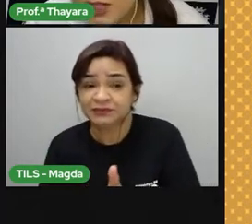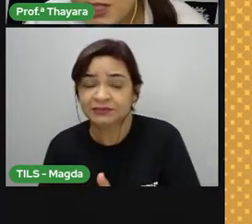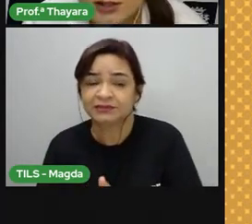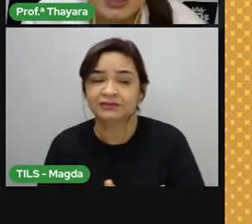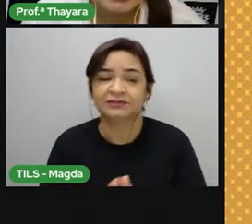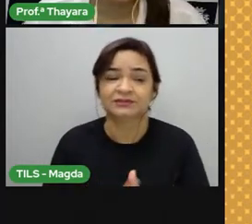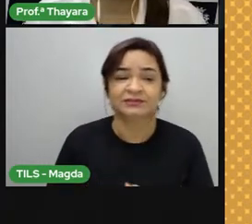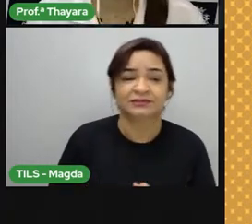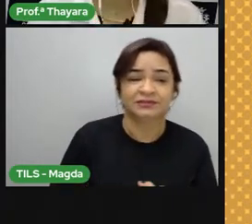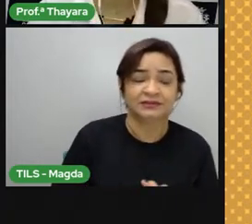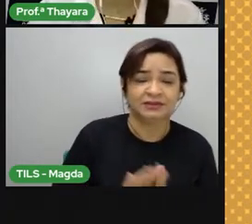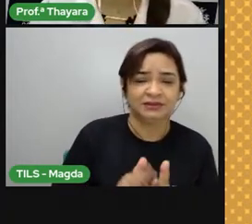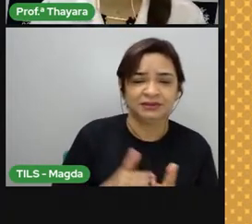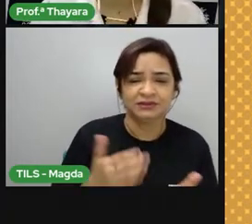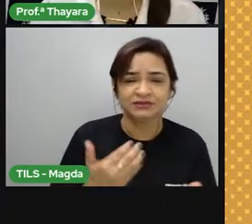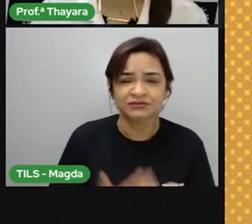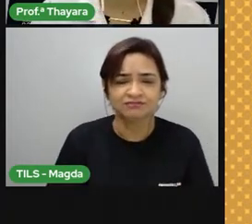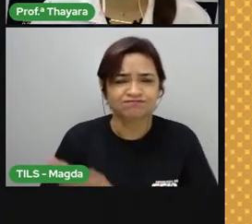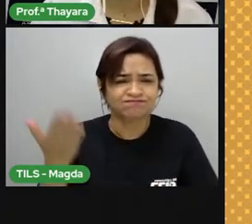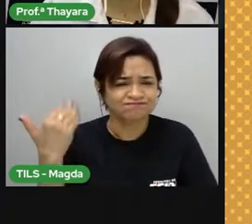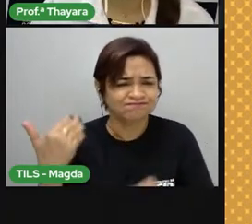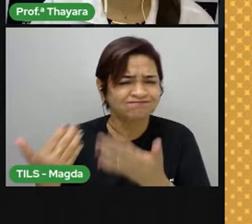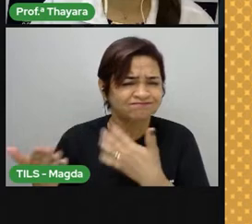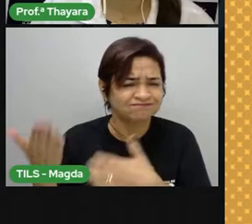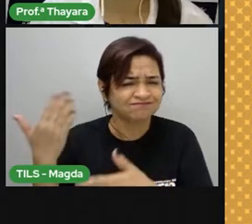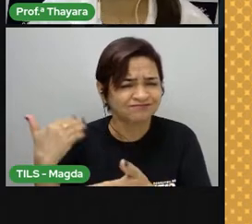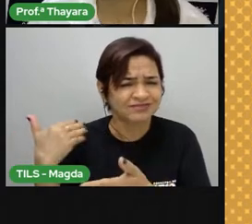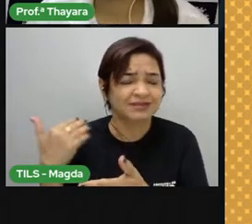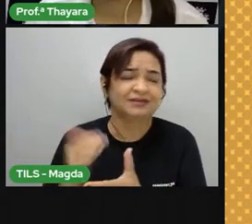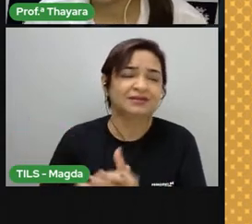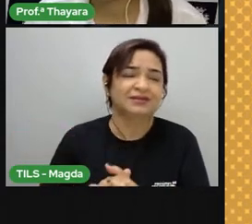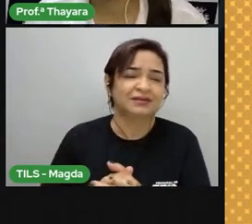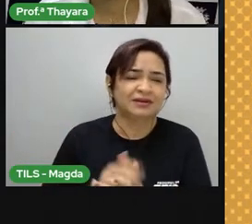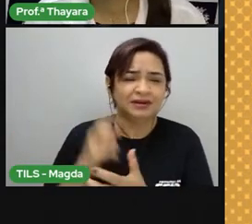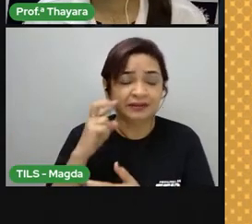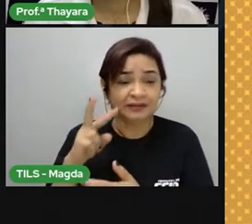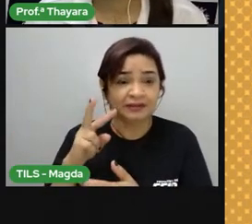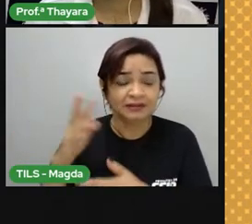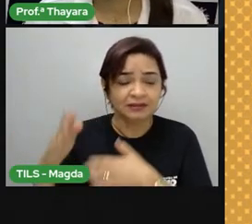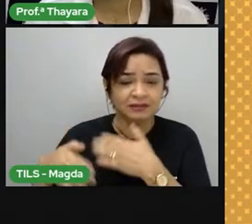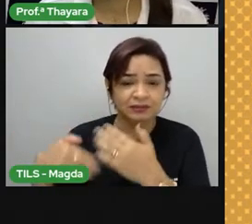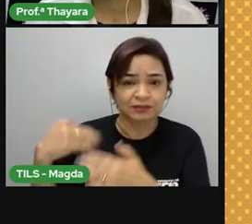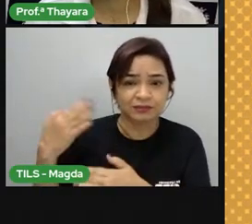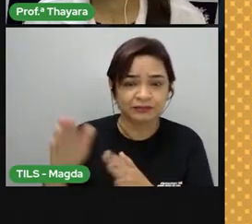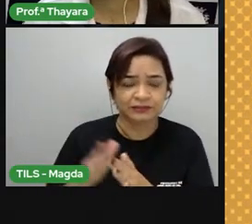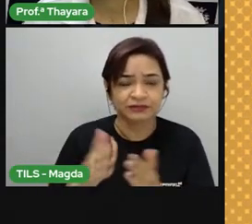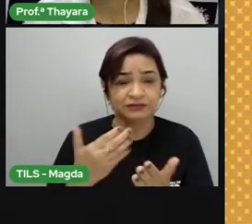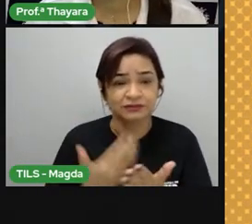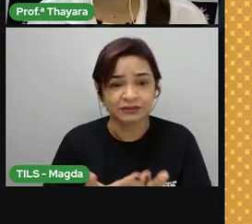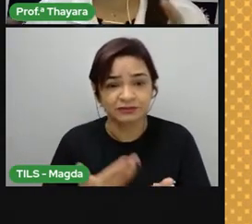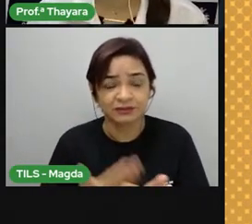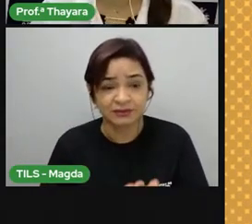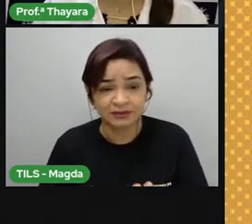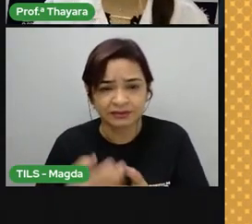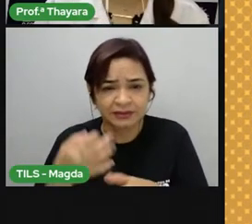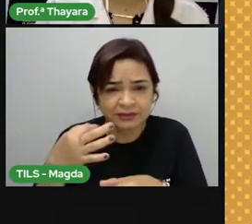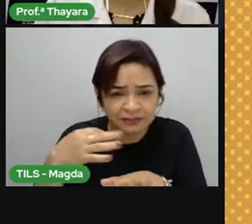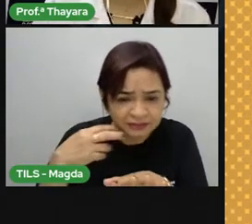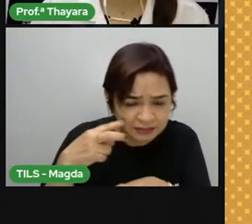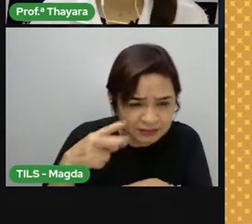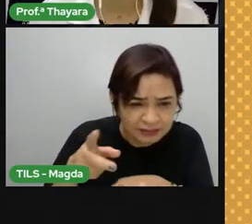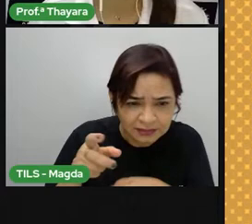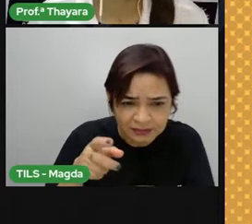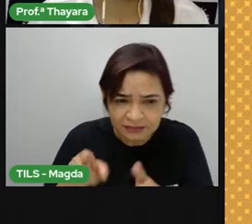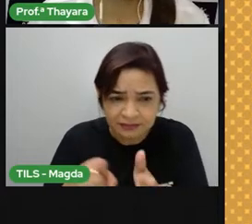encontrando. Depois de muito tempo, tá, gente? Porque não adianta a gente achar que essas etapas aqui aconteceram num curto período,